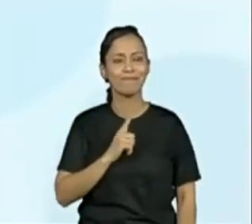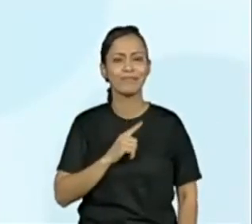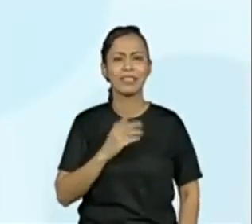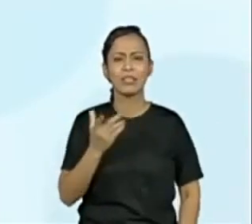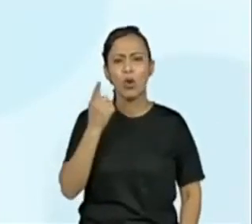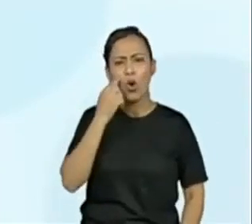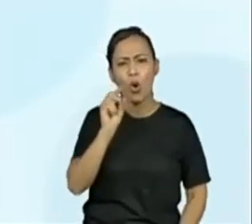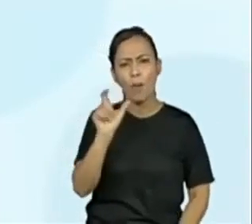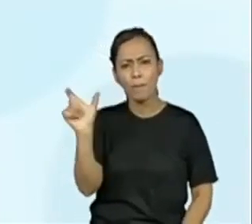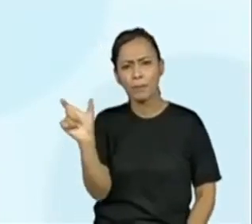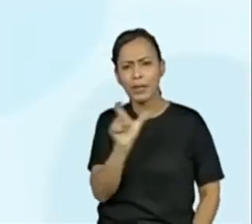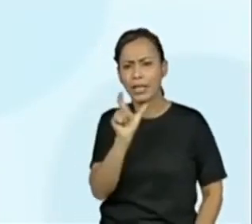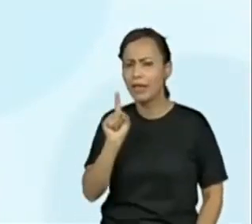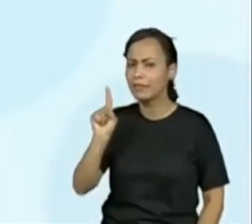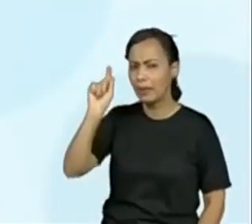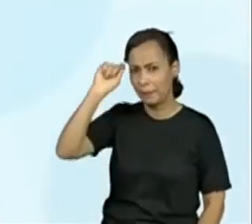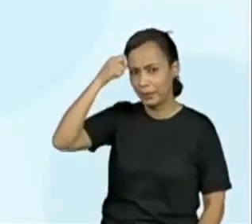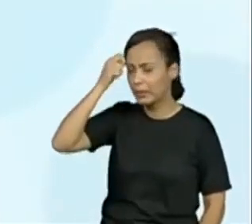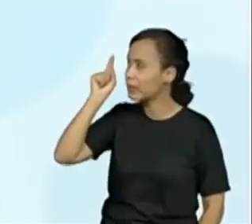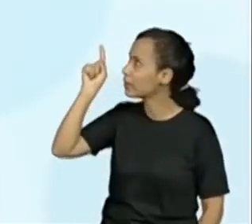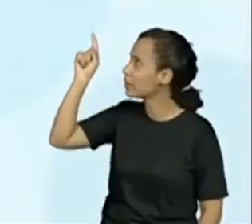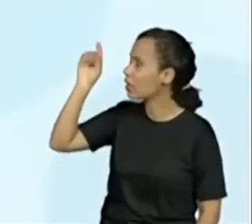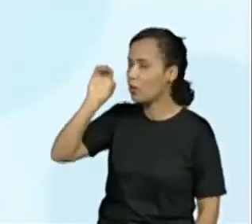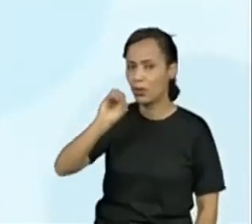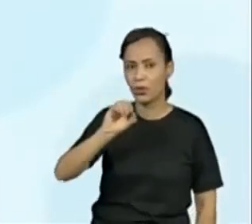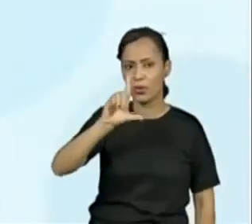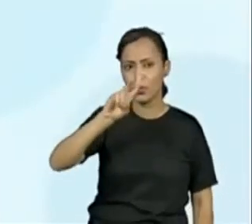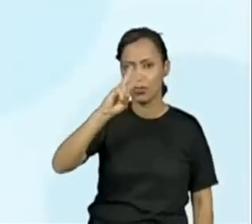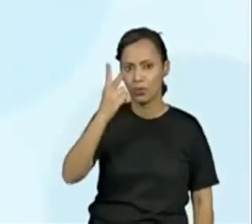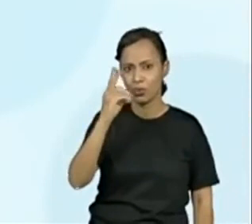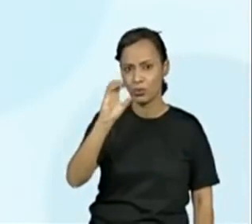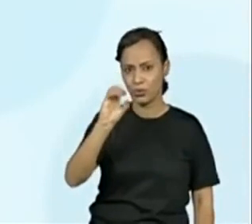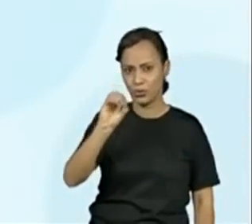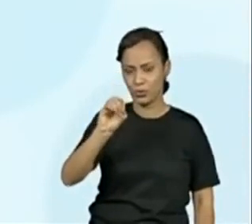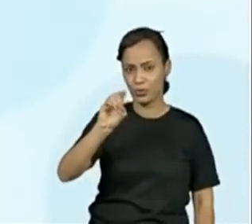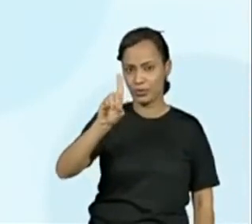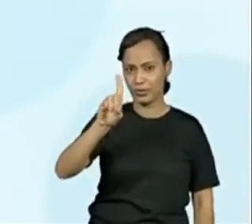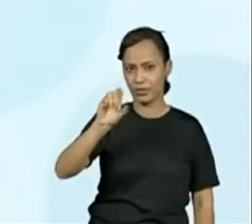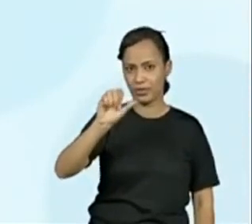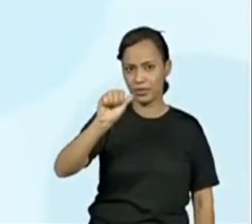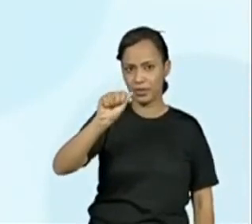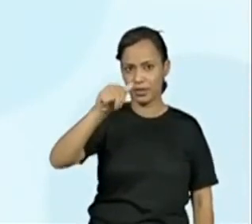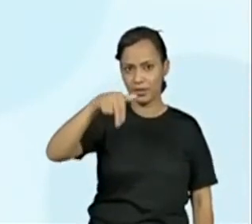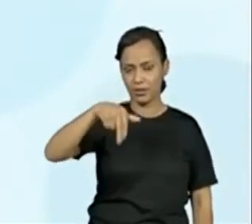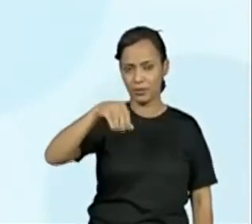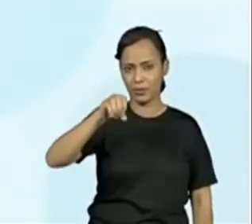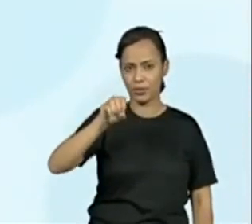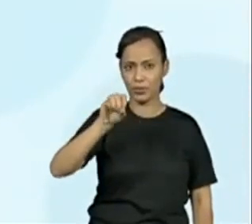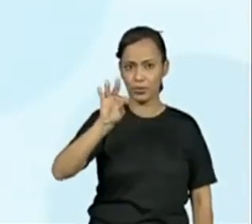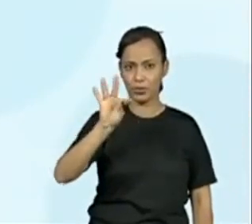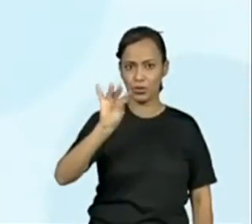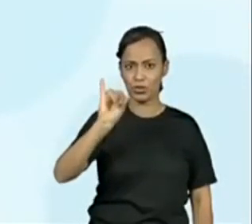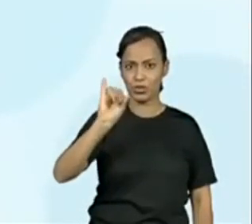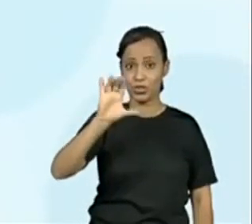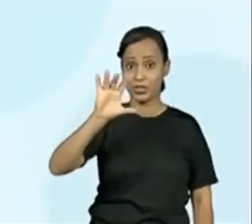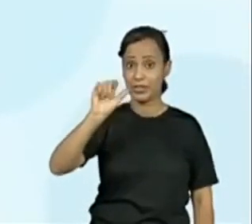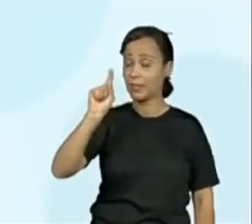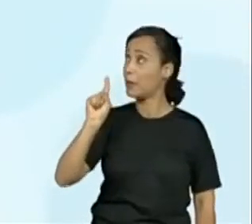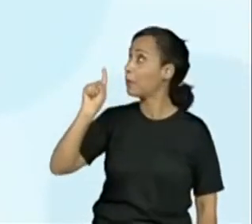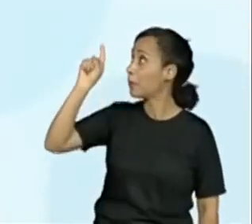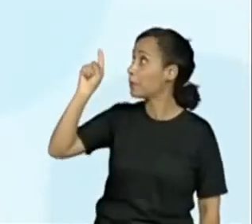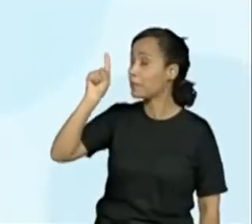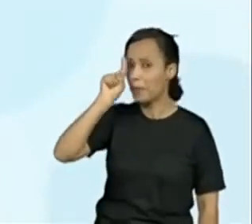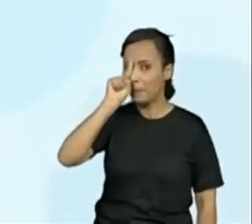notícia. É um recurso utilizado para chamar a atenção dos leitores e sempre traz uma